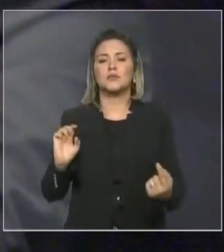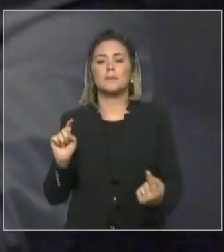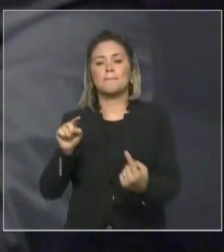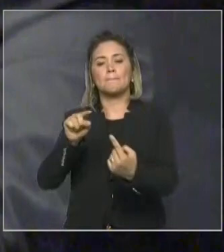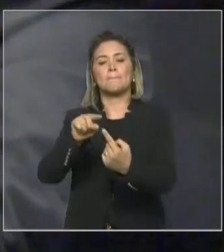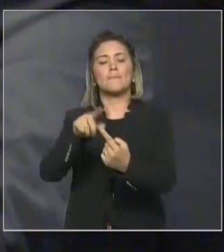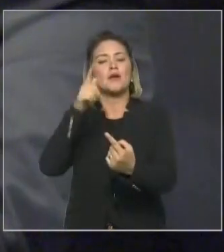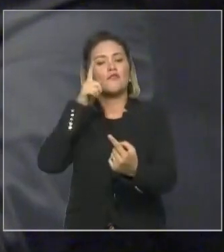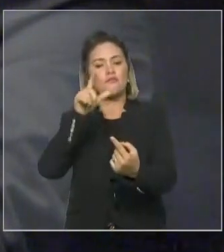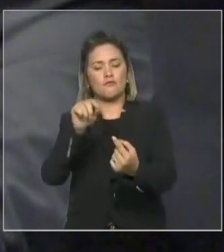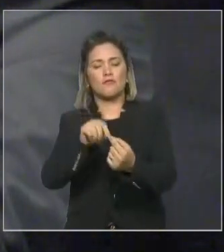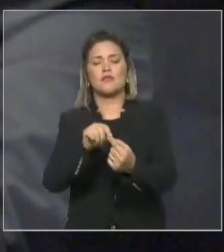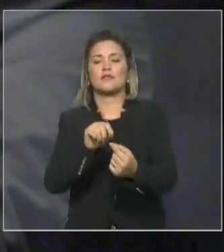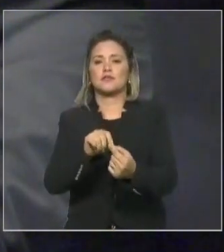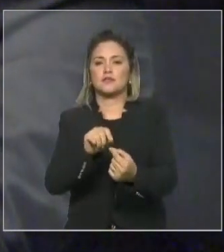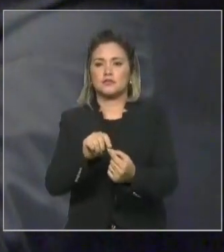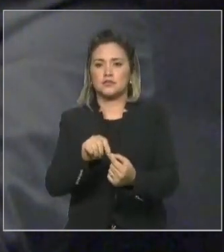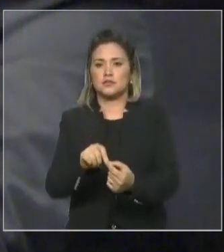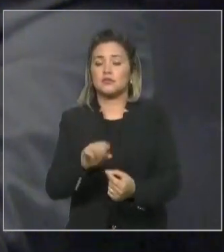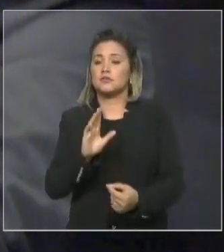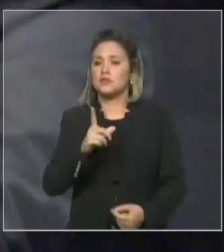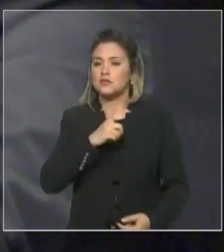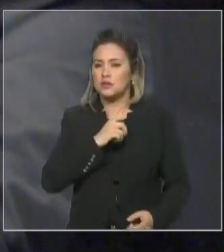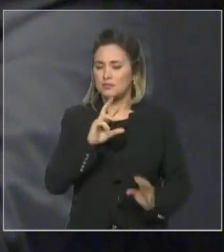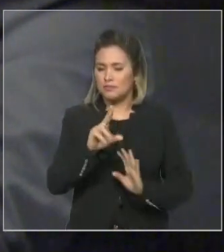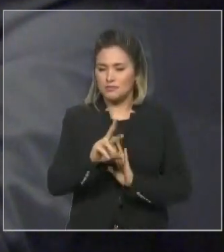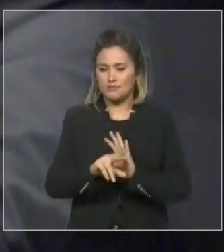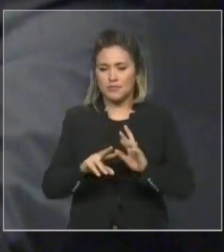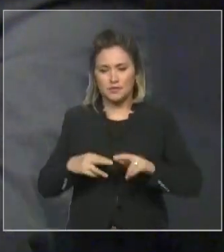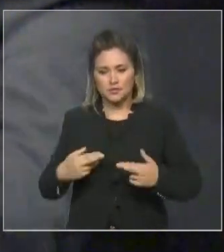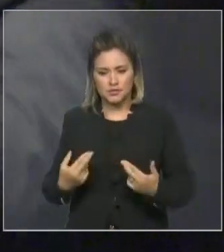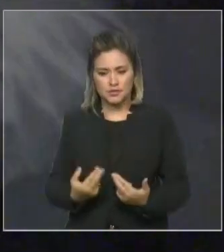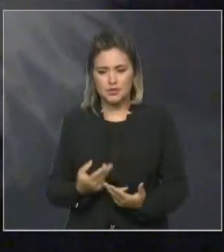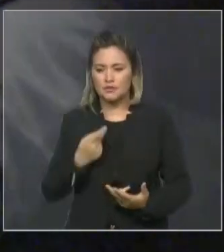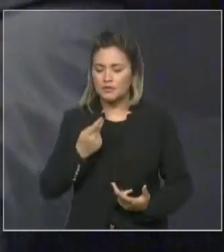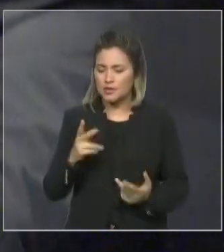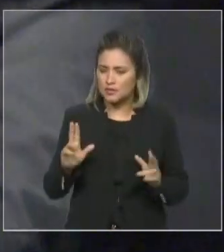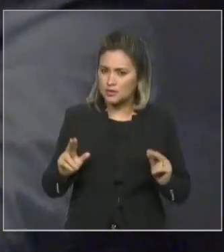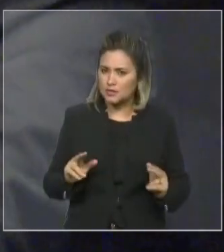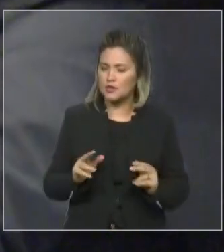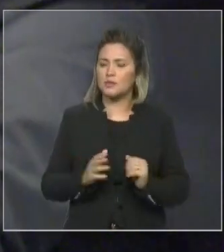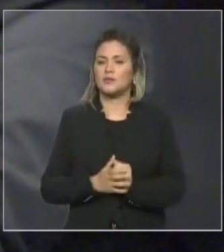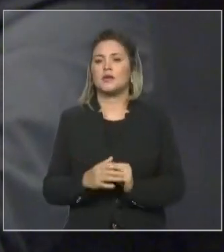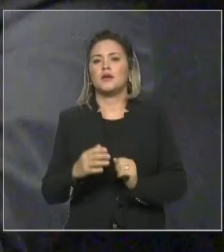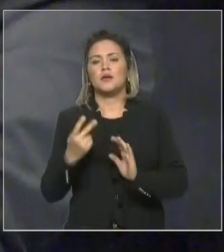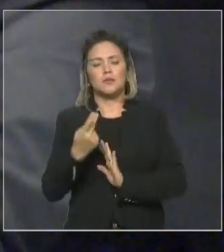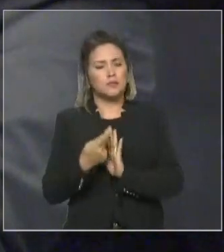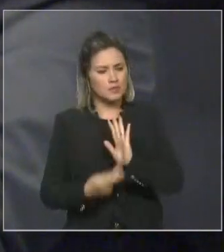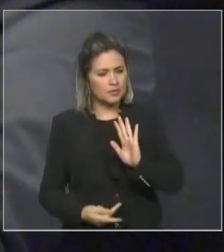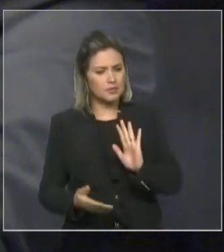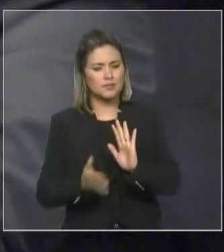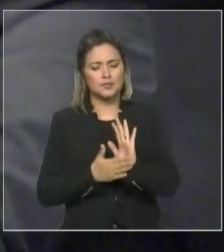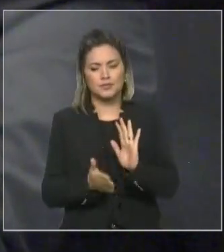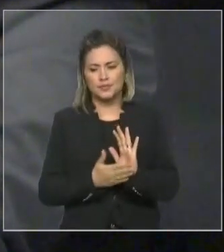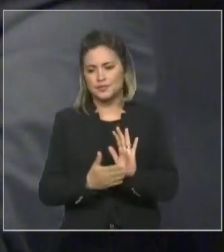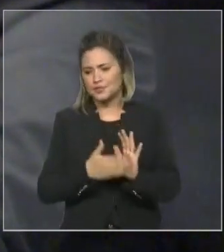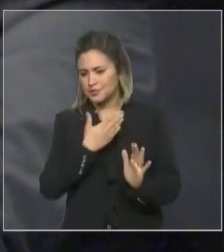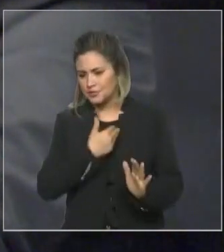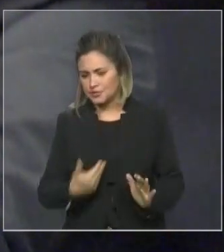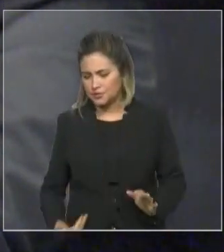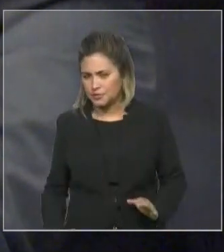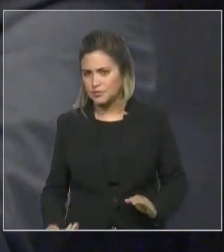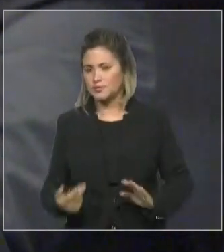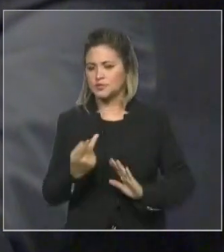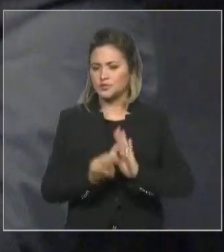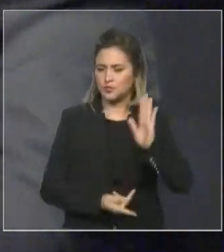Exª para tratar sobre esses assuntos, tratar da efetivação dos programas propostos pelo governador no plano de governo,